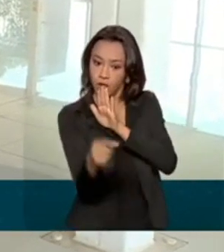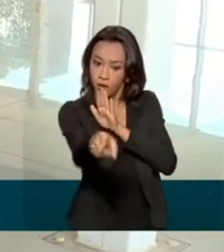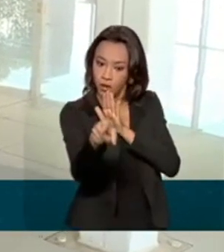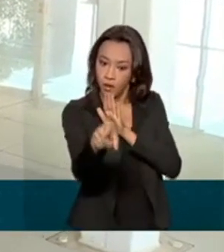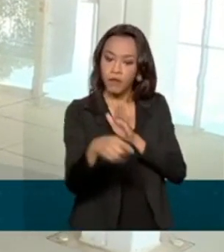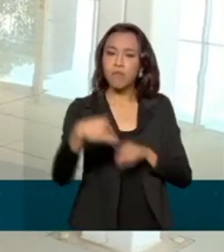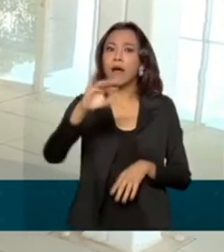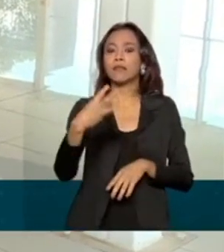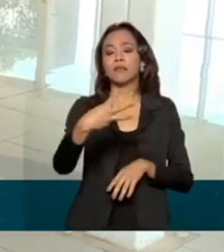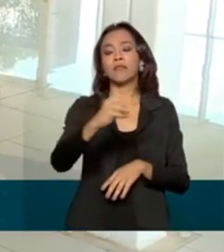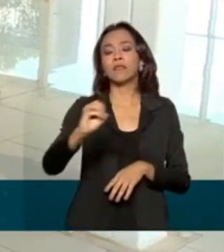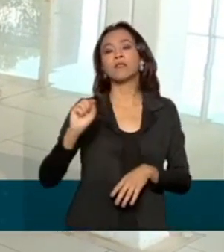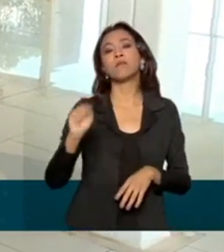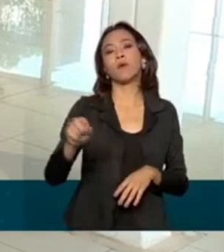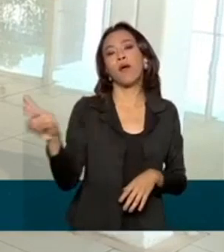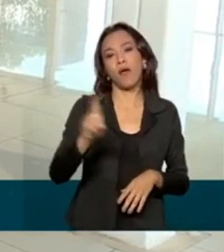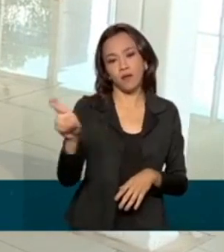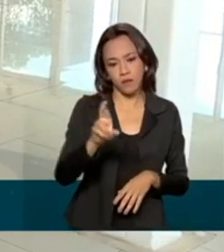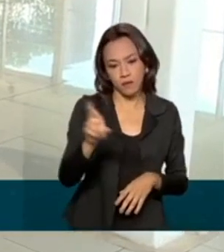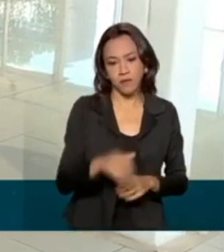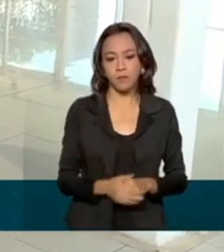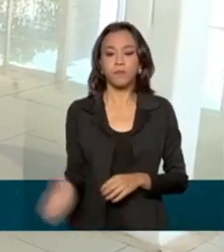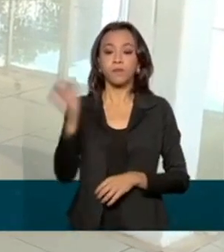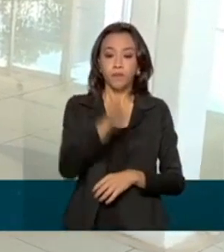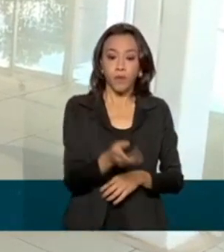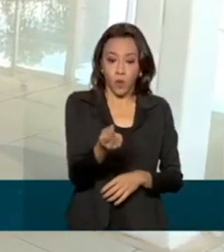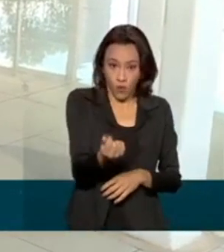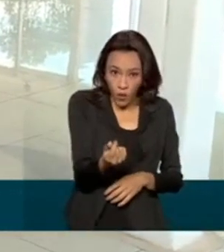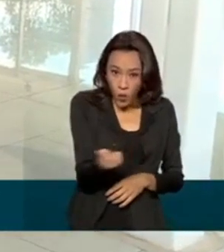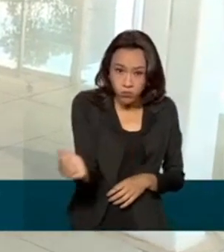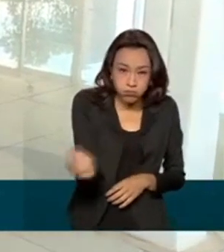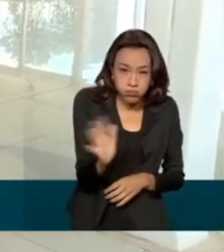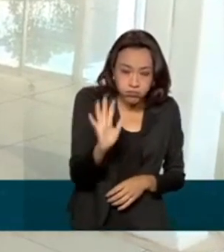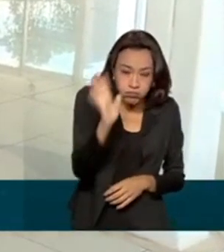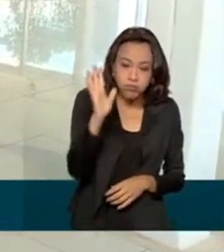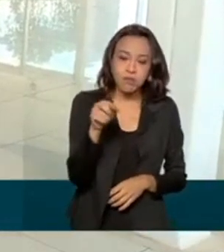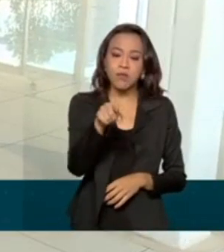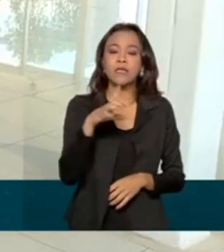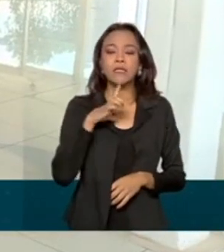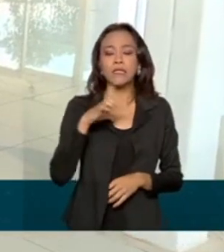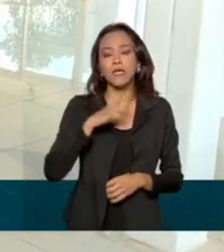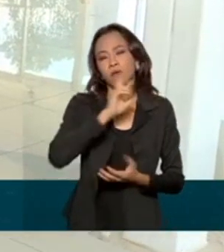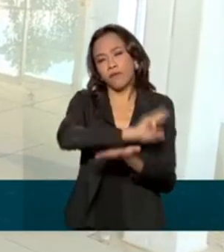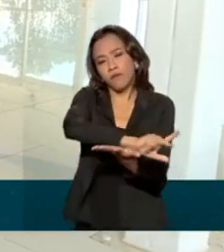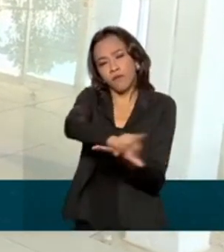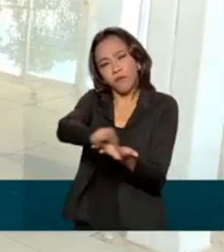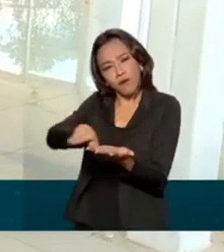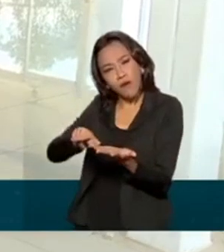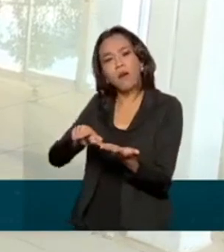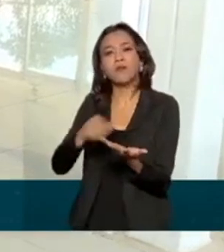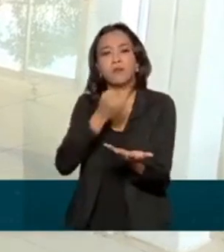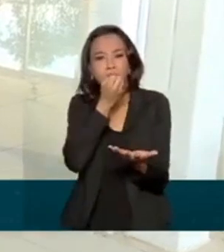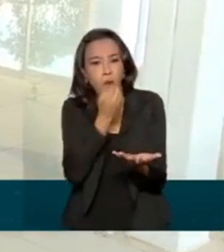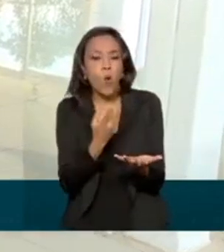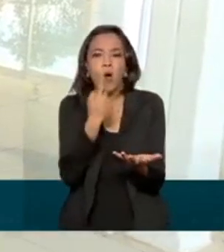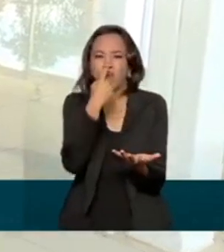300 mil reais. Apesar do preço ainda salgado, os carros elétricos trazem uma série de benefícios. São